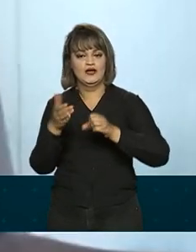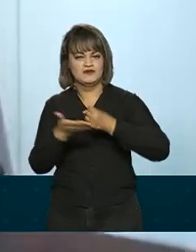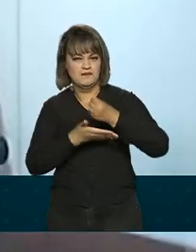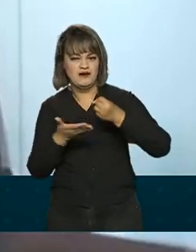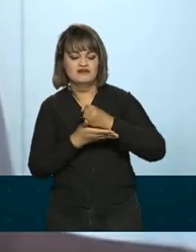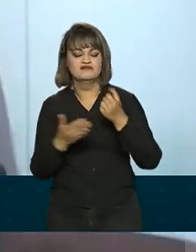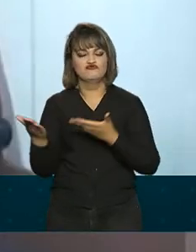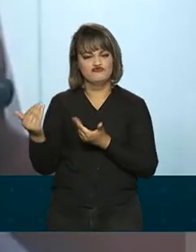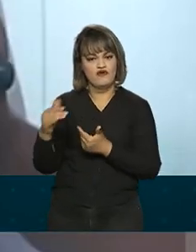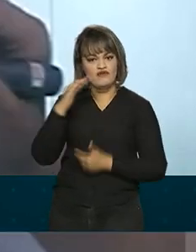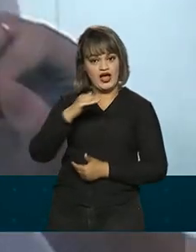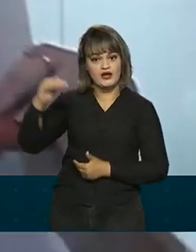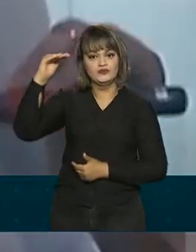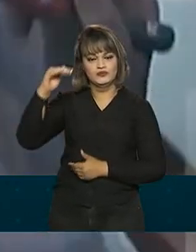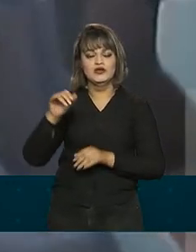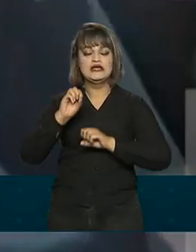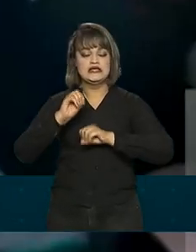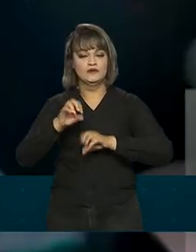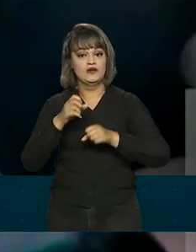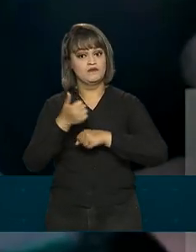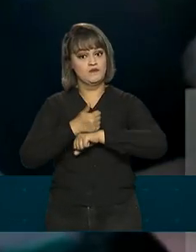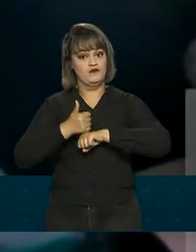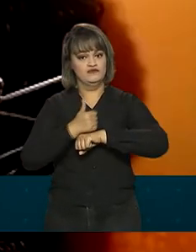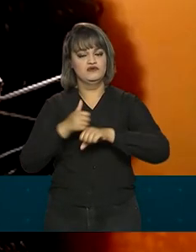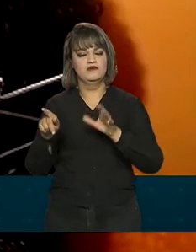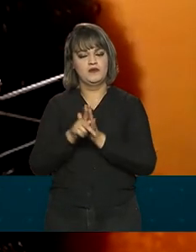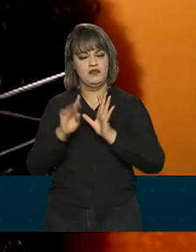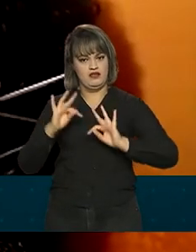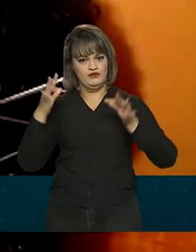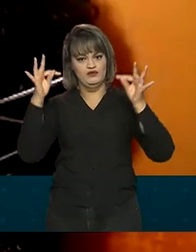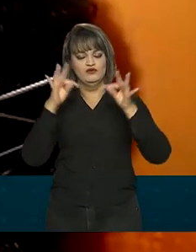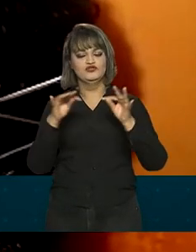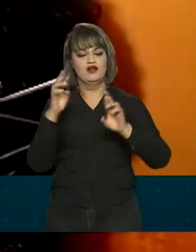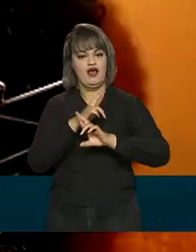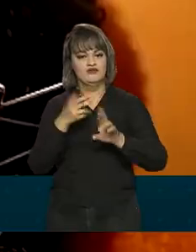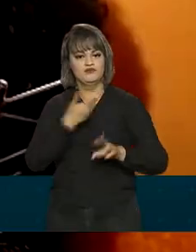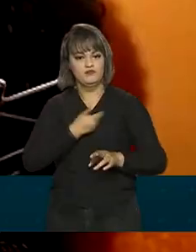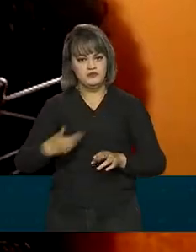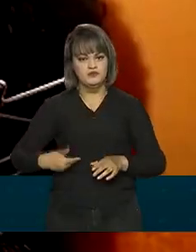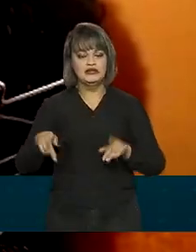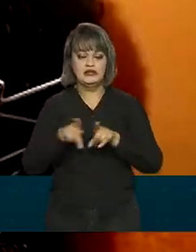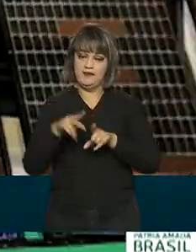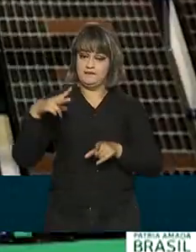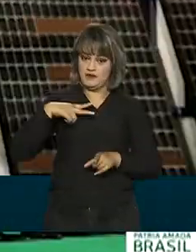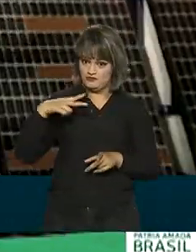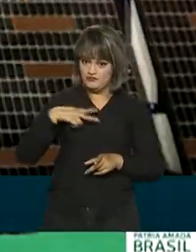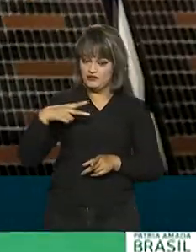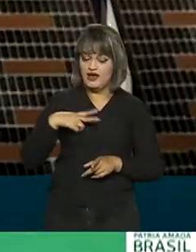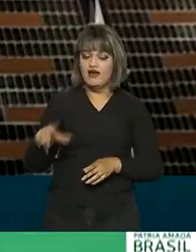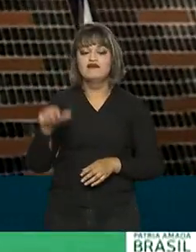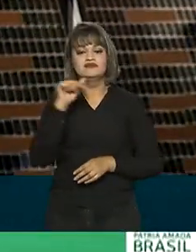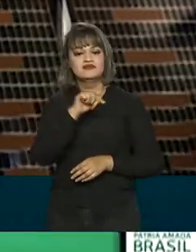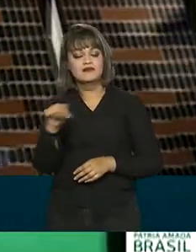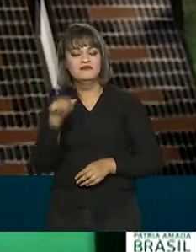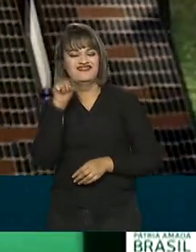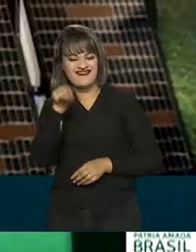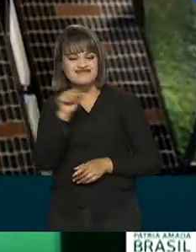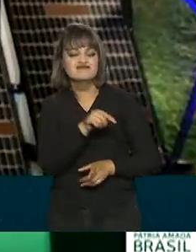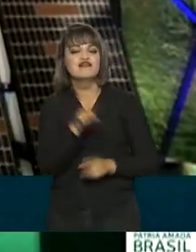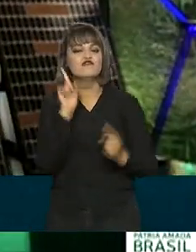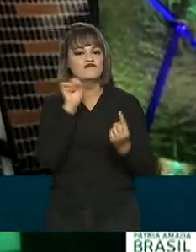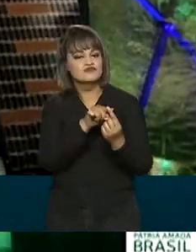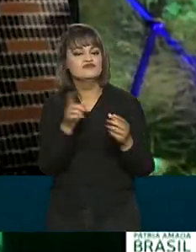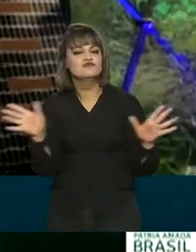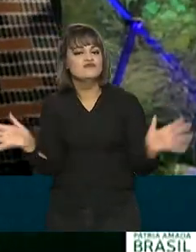de jovens e adultos, e educação profissional e tecnológica da rede pública e particular, a semana tem como missão